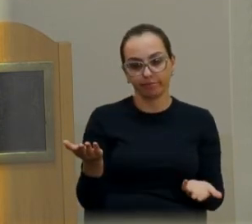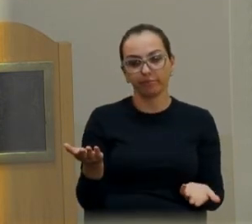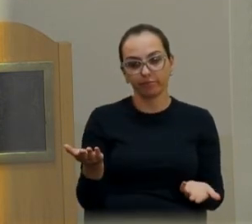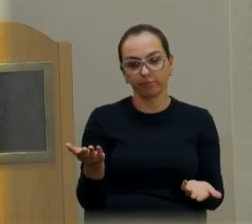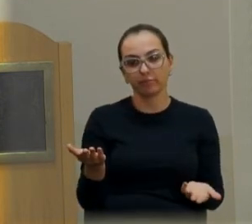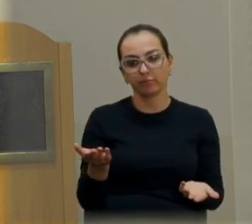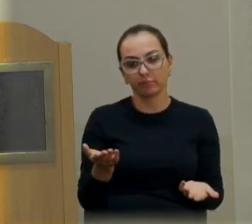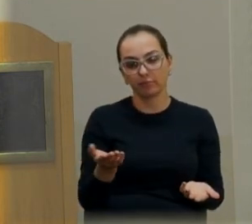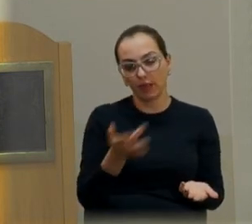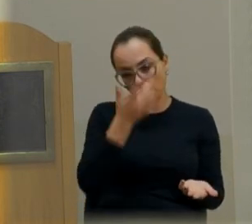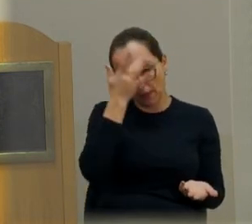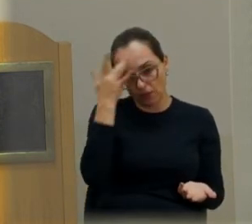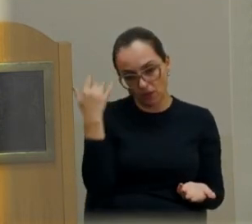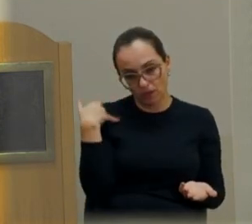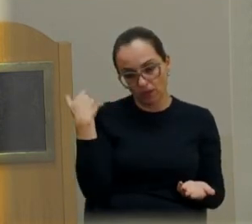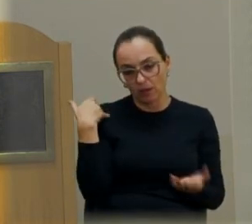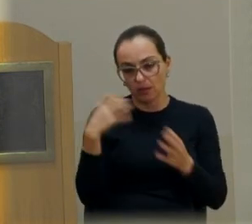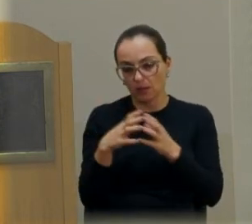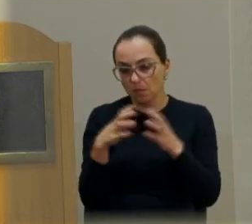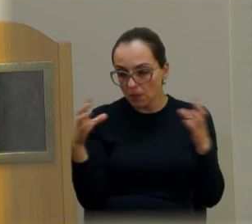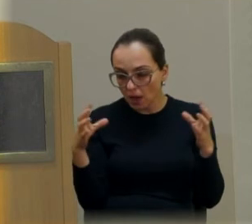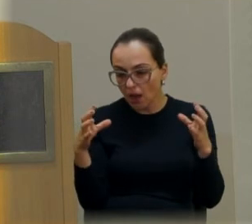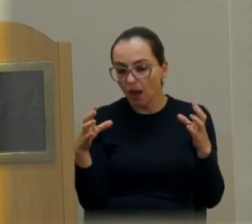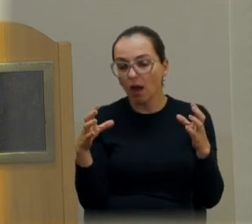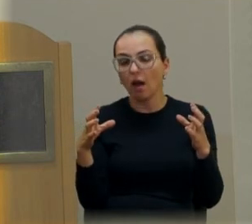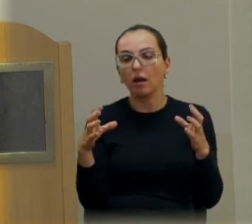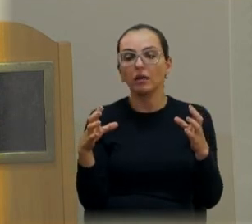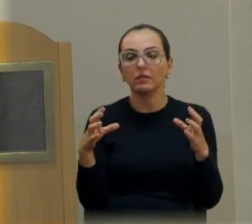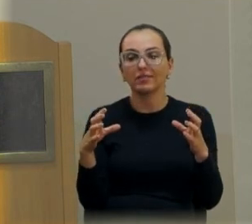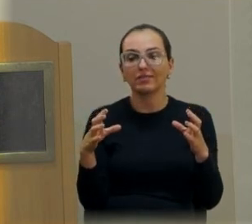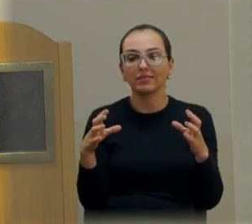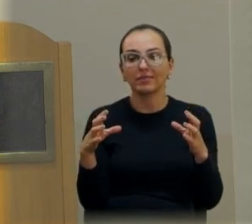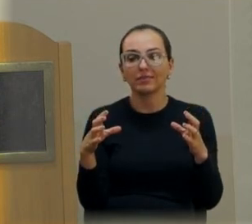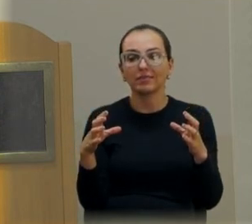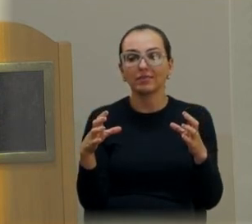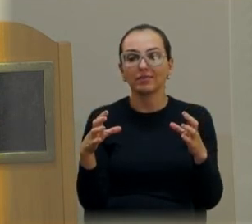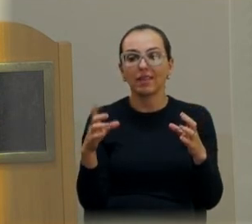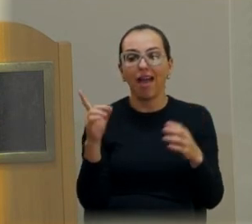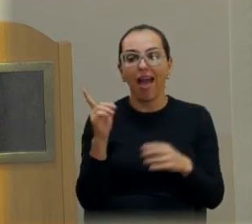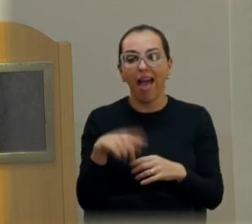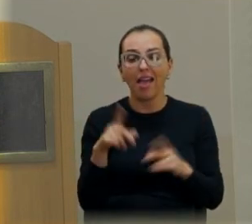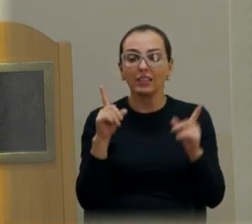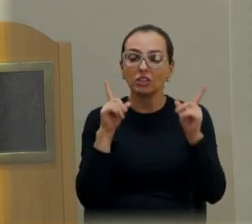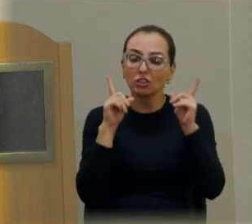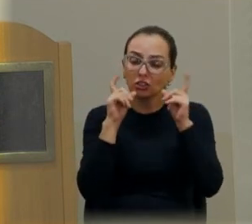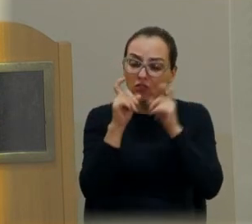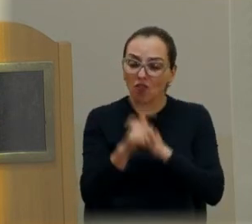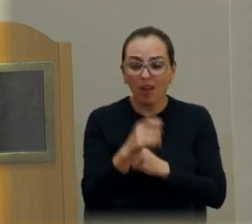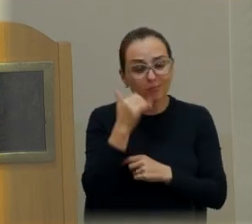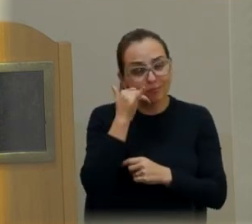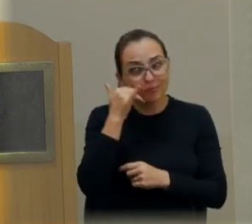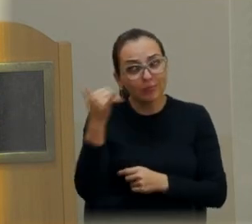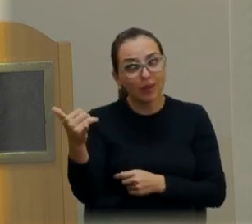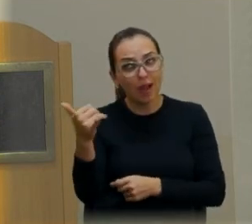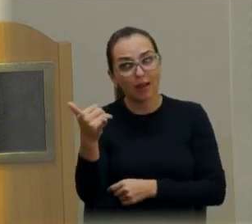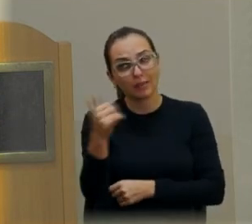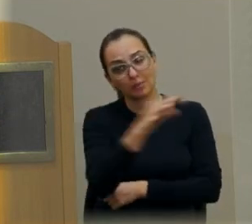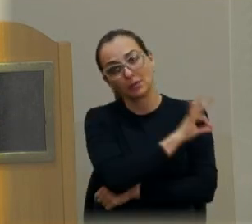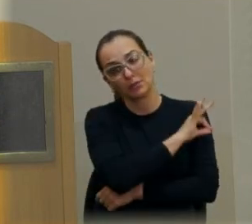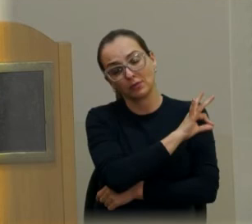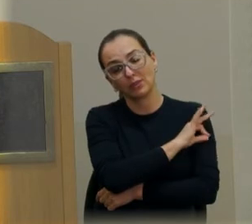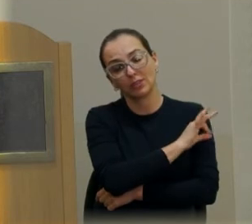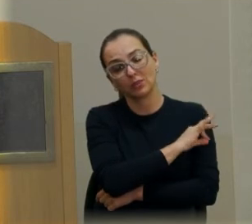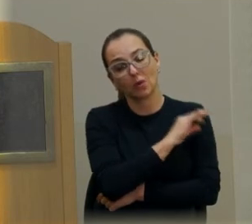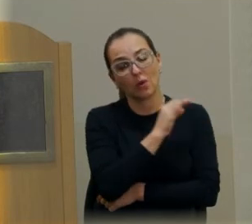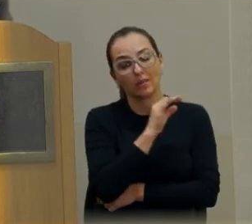a pessoa idosa, ela tem dificuldade para ligar na prefeitura. Muita dificuldade.